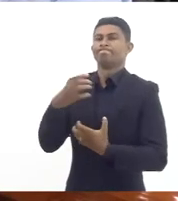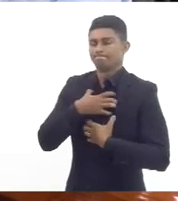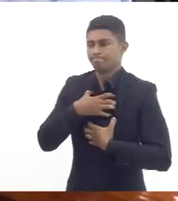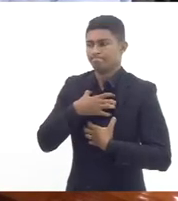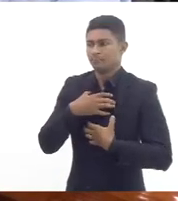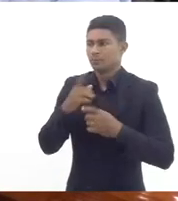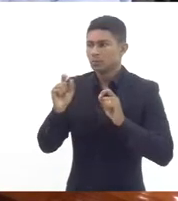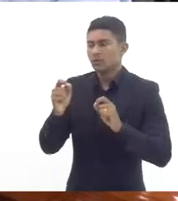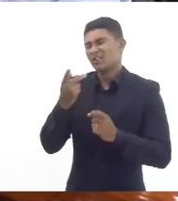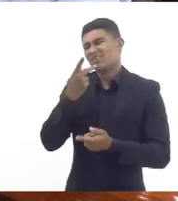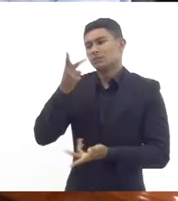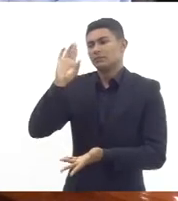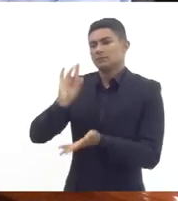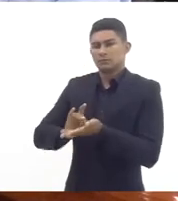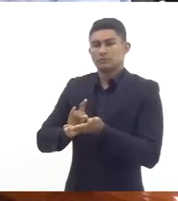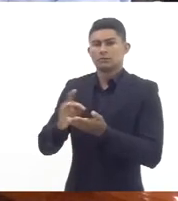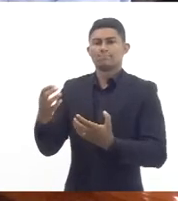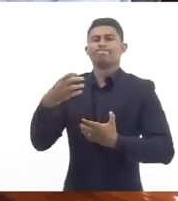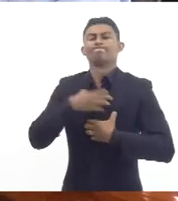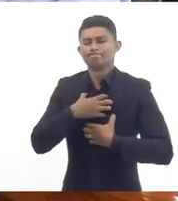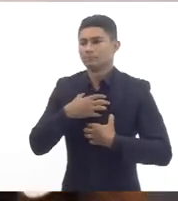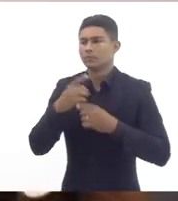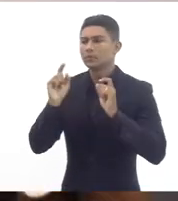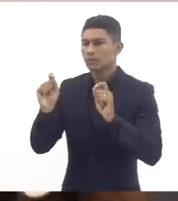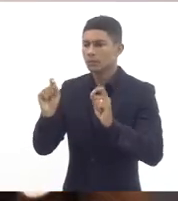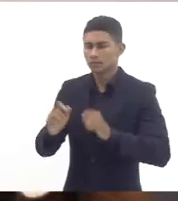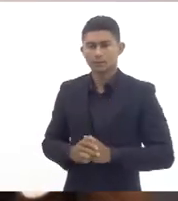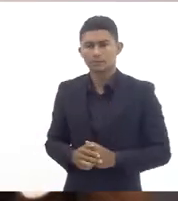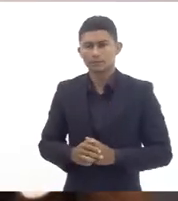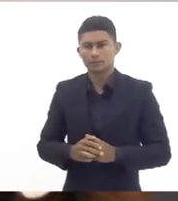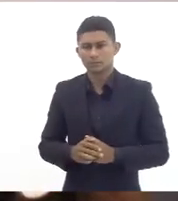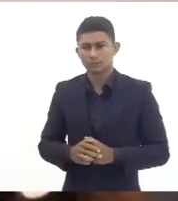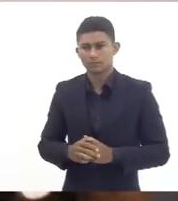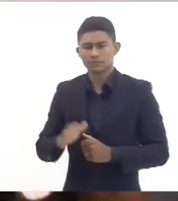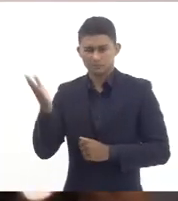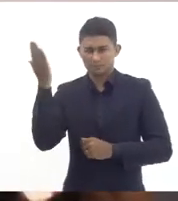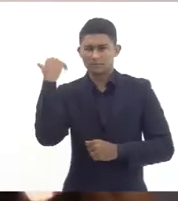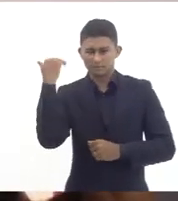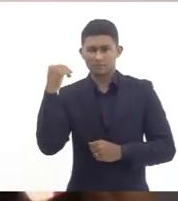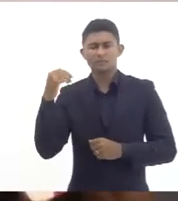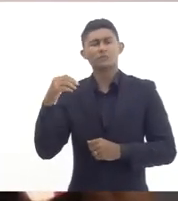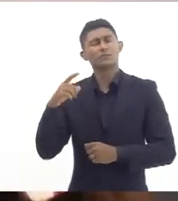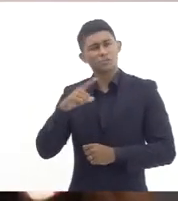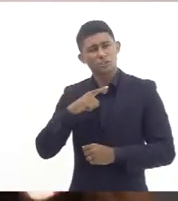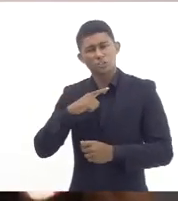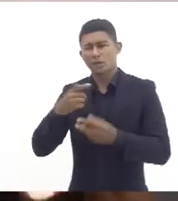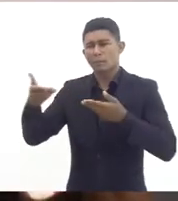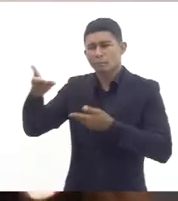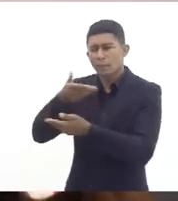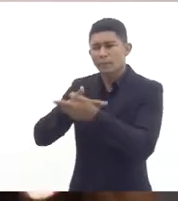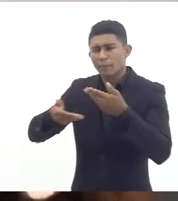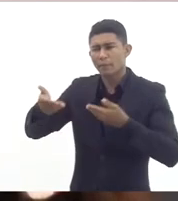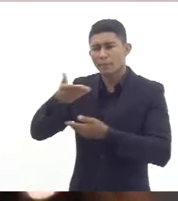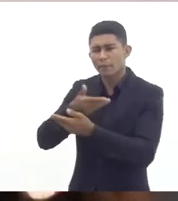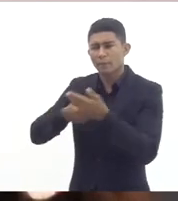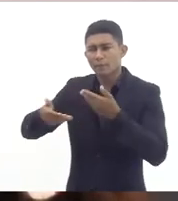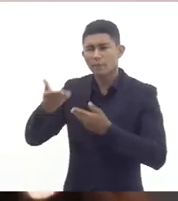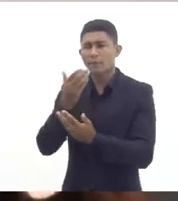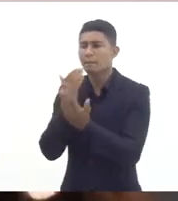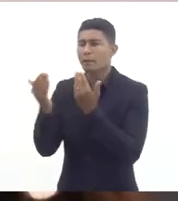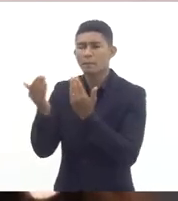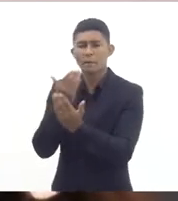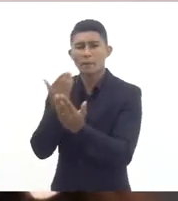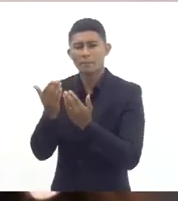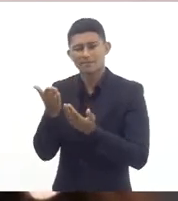maneira muito franca é que a gente tinha tinha uma interlocução mais mais frequente com a Seduc o meu sentimento é que essa